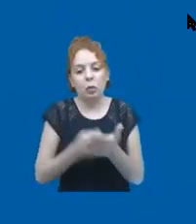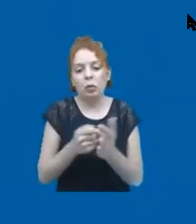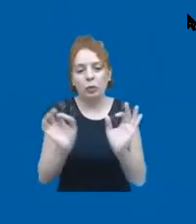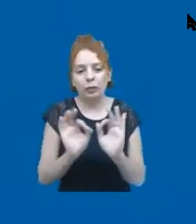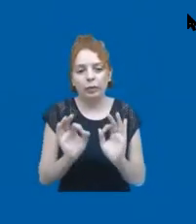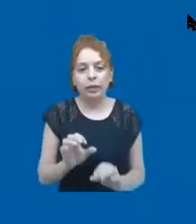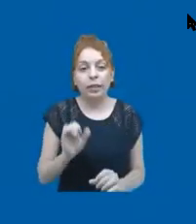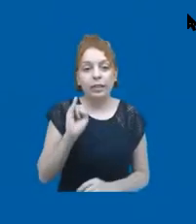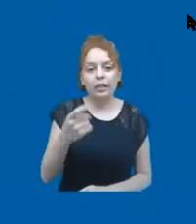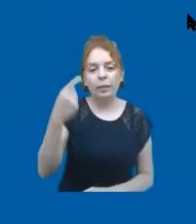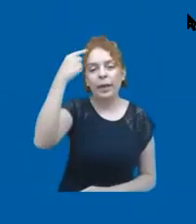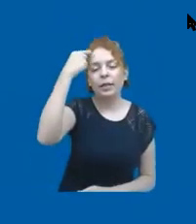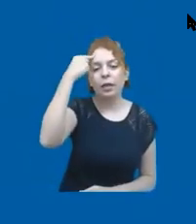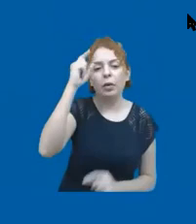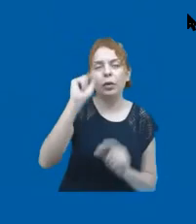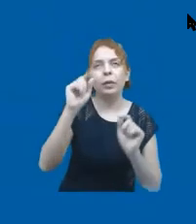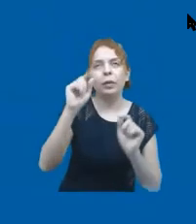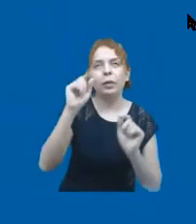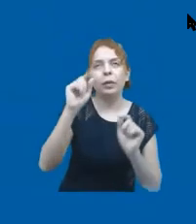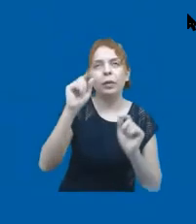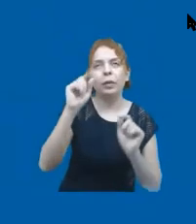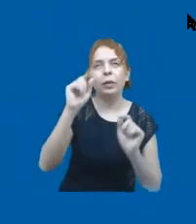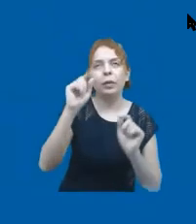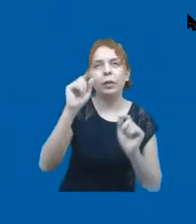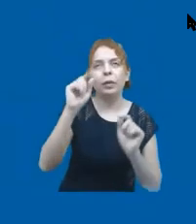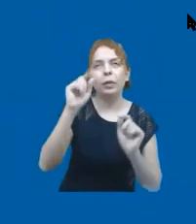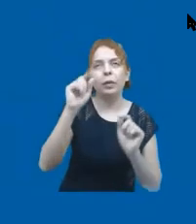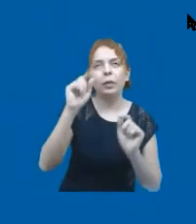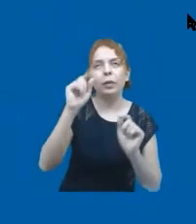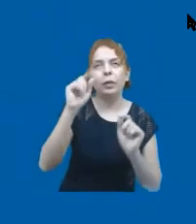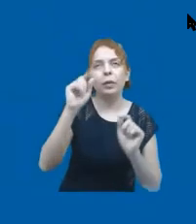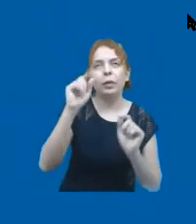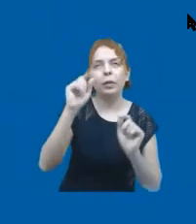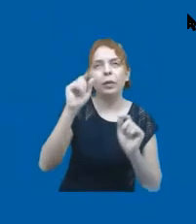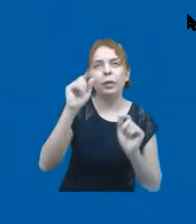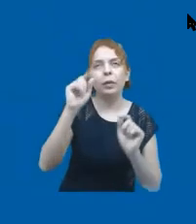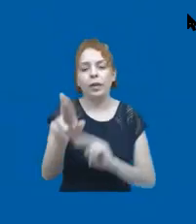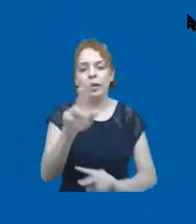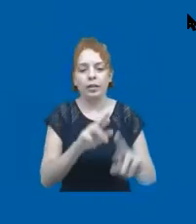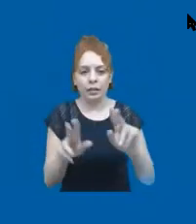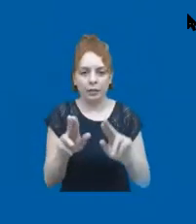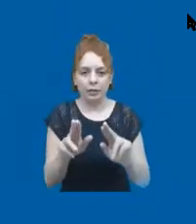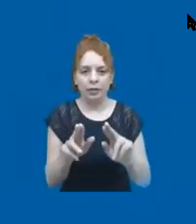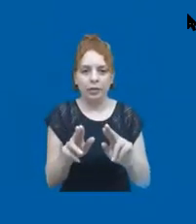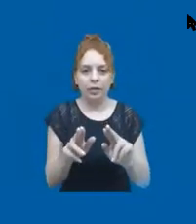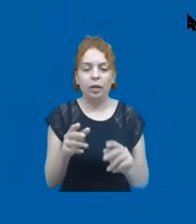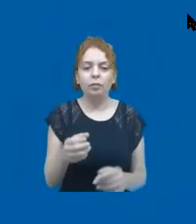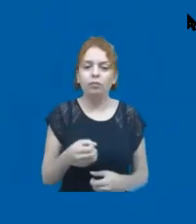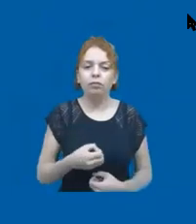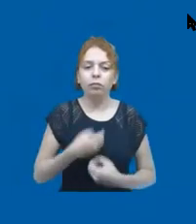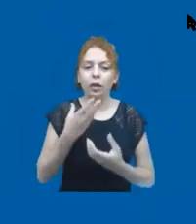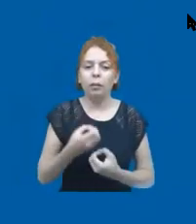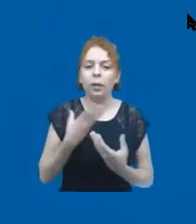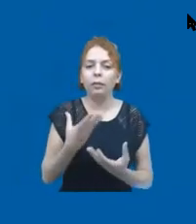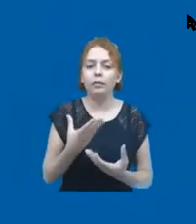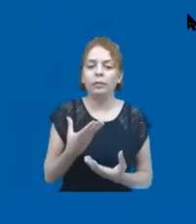a gente pensar, refletir, compreender as diferenças. E aí, quando eu falo